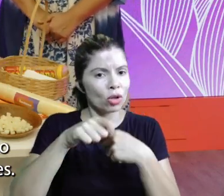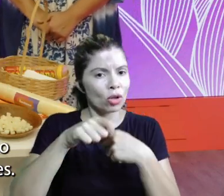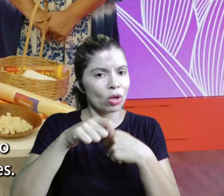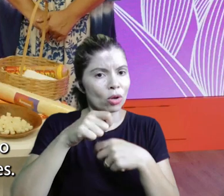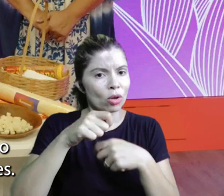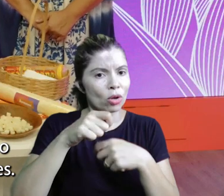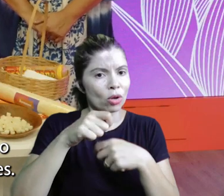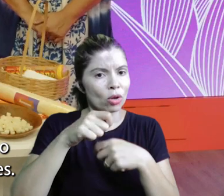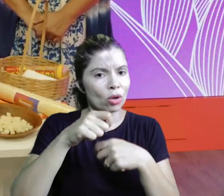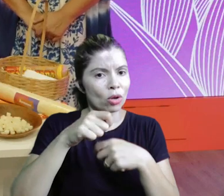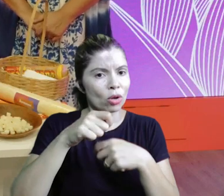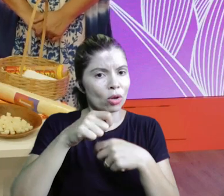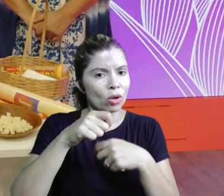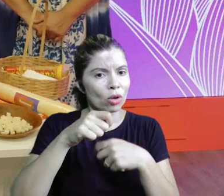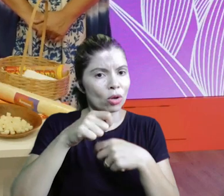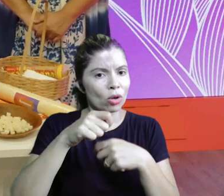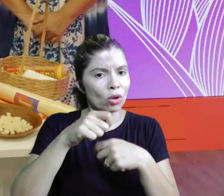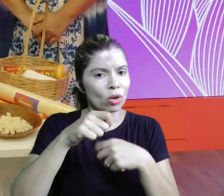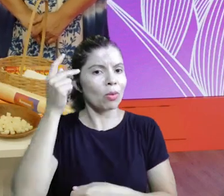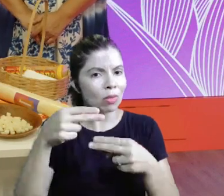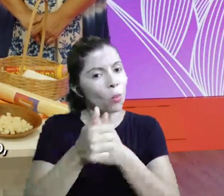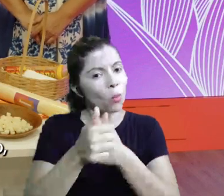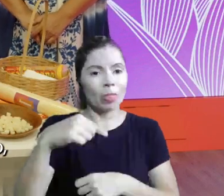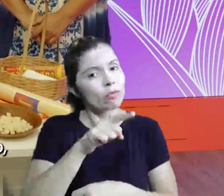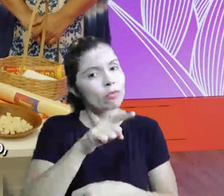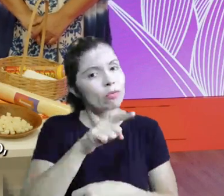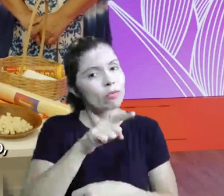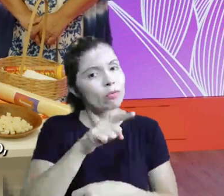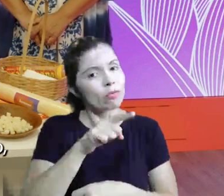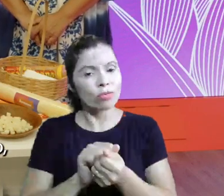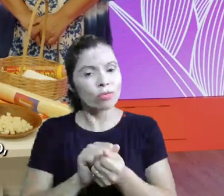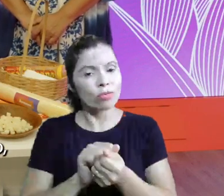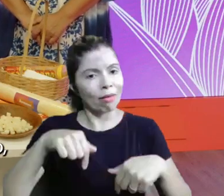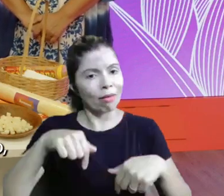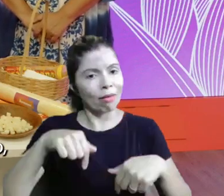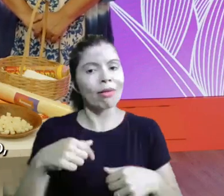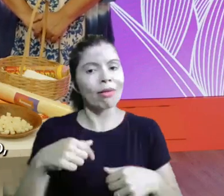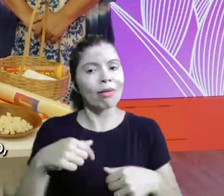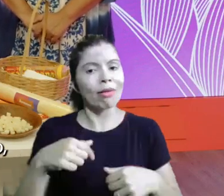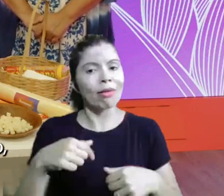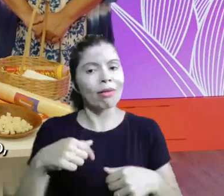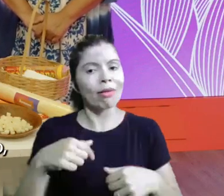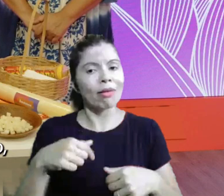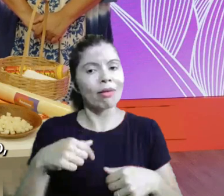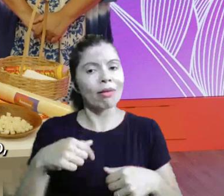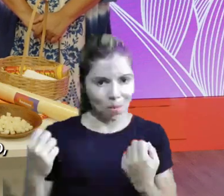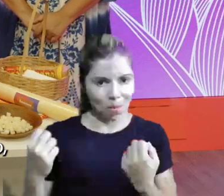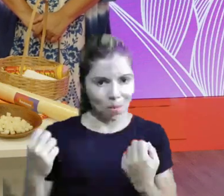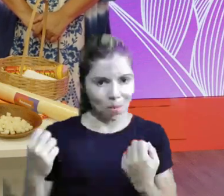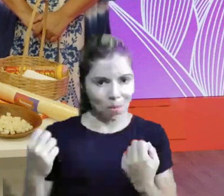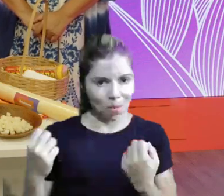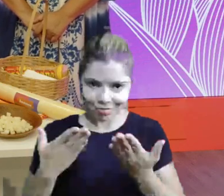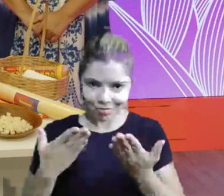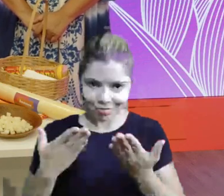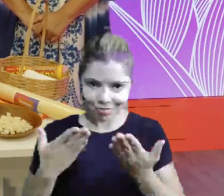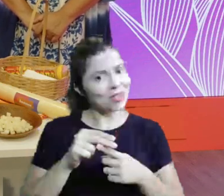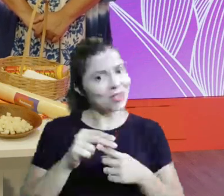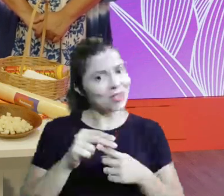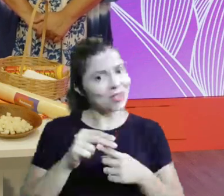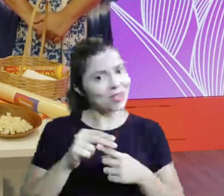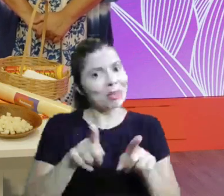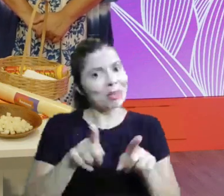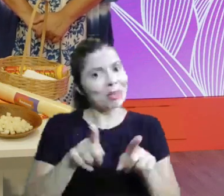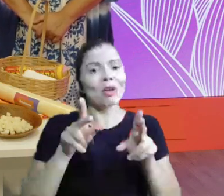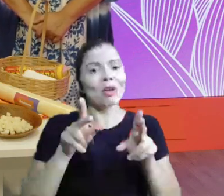inscrições Quem sabe o ano que vem a gente tá com você nesse estúdio como a gente esteve com a Gabi com a